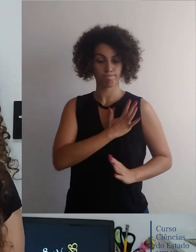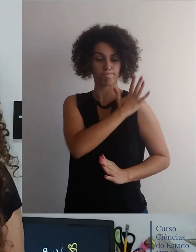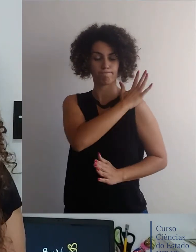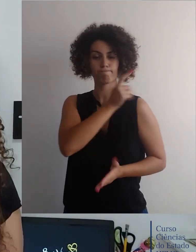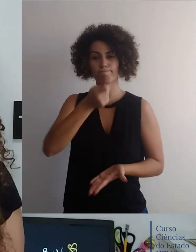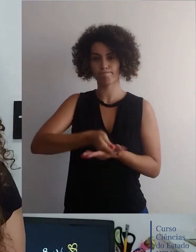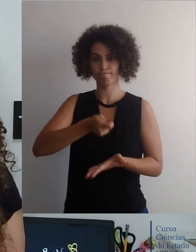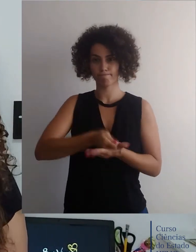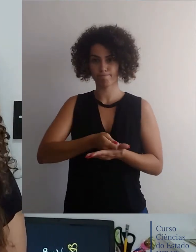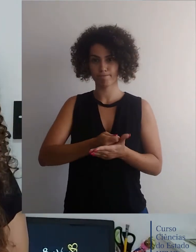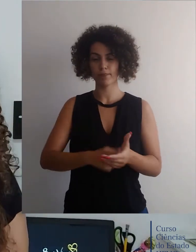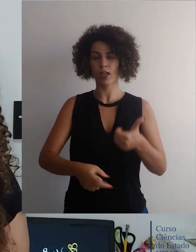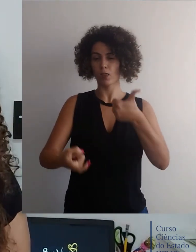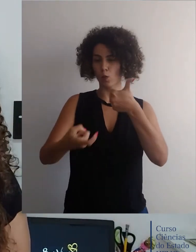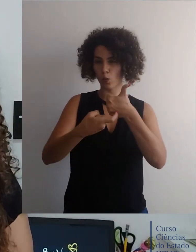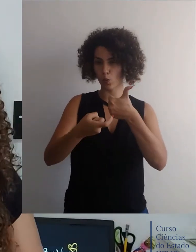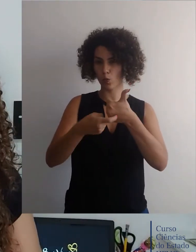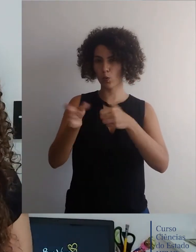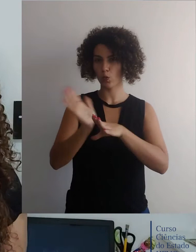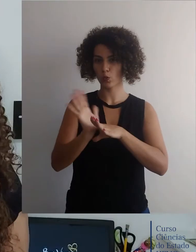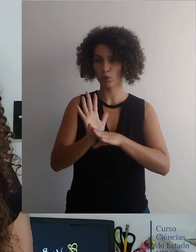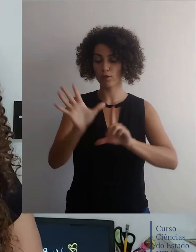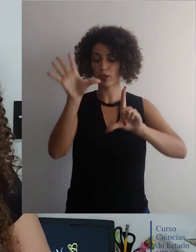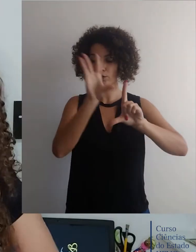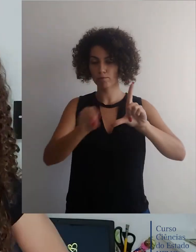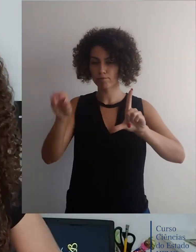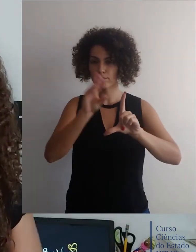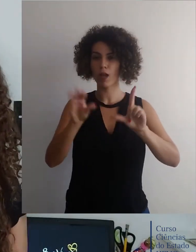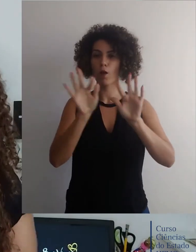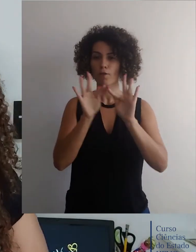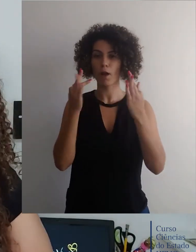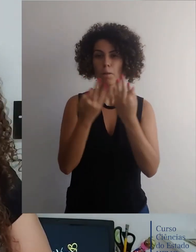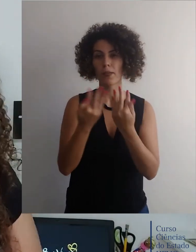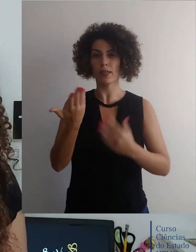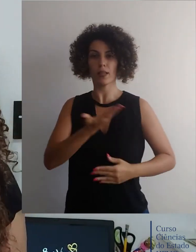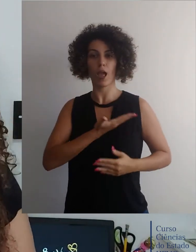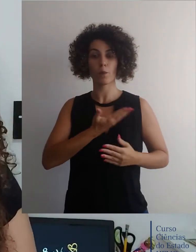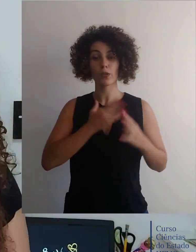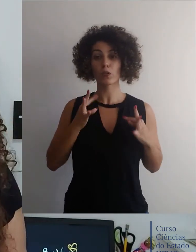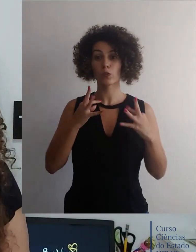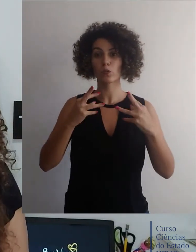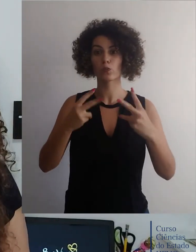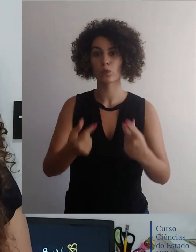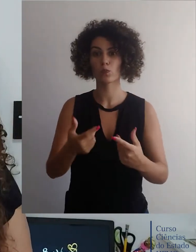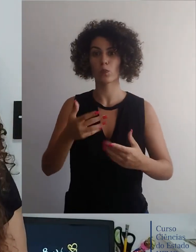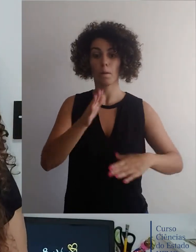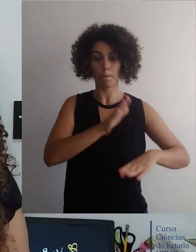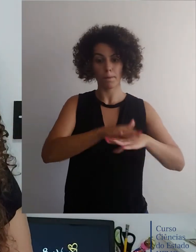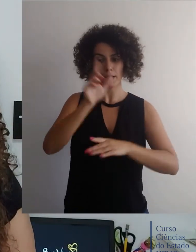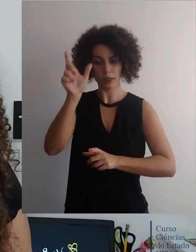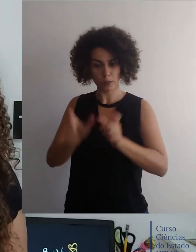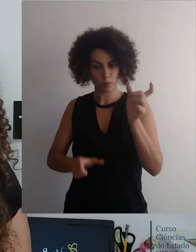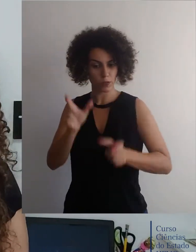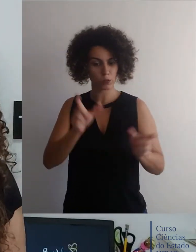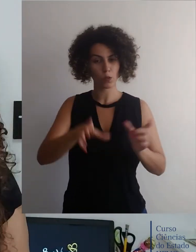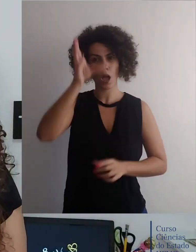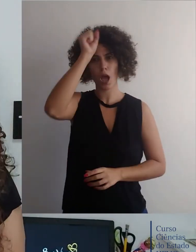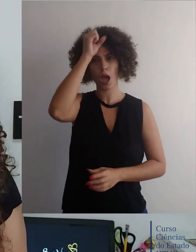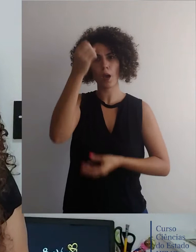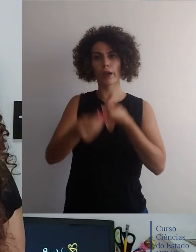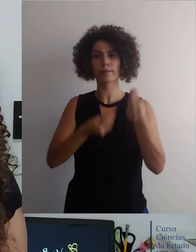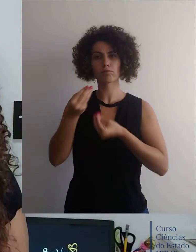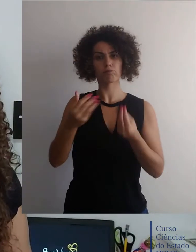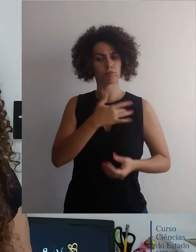durante o período do regime militar. Curta esse vídeo, compartilhe com os amigos, com a família, com todo mundo, para que mais